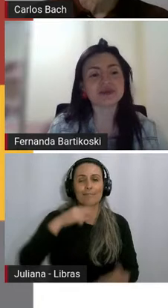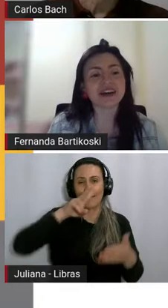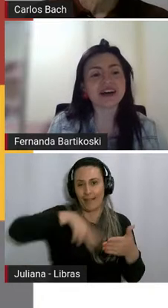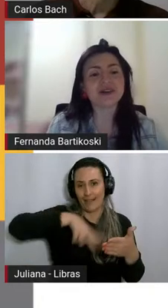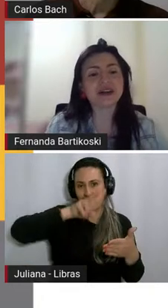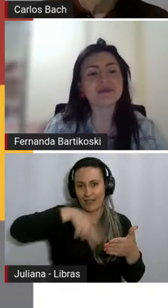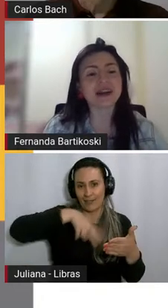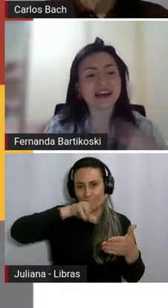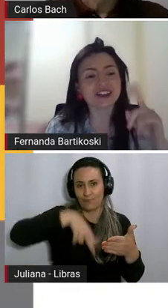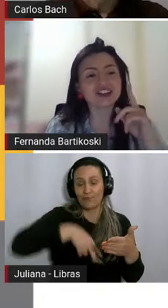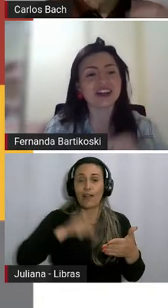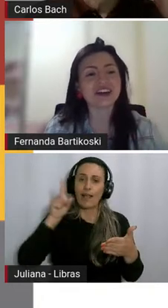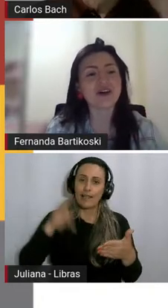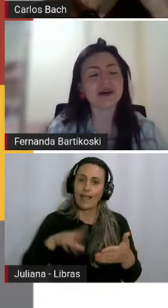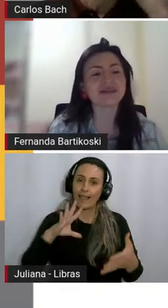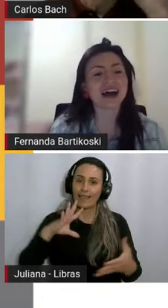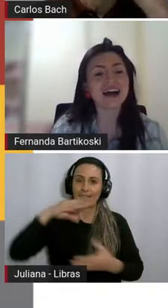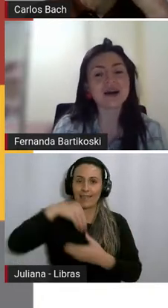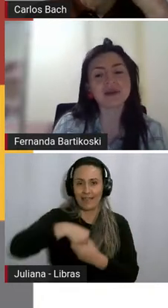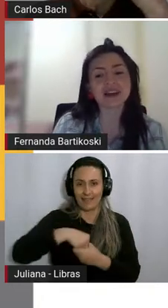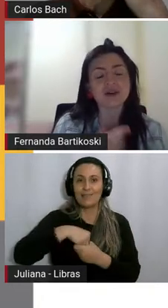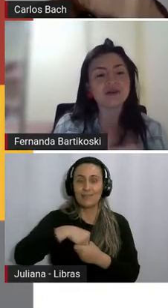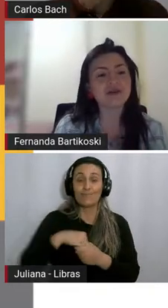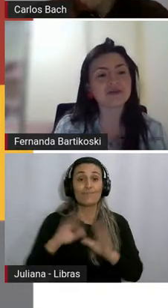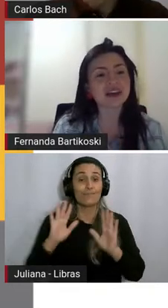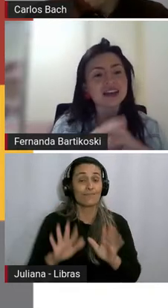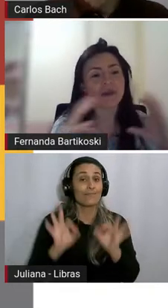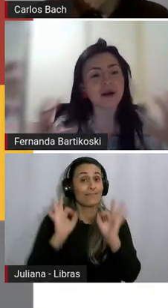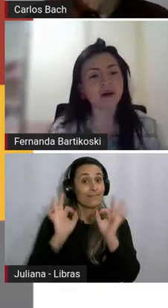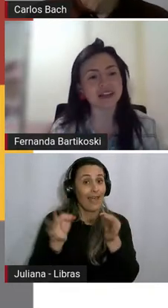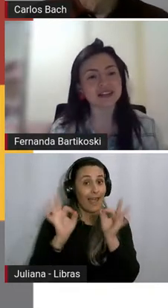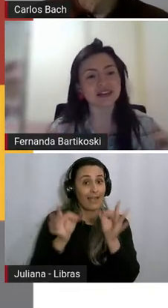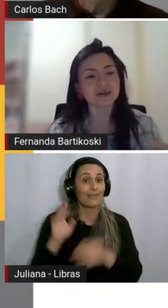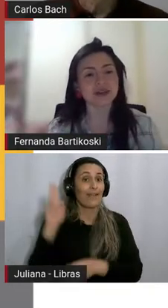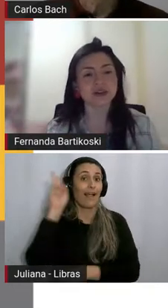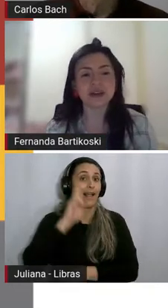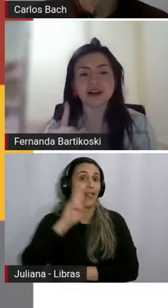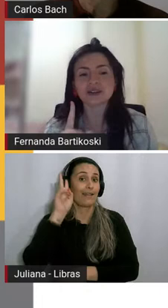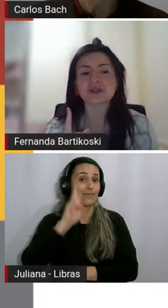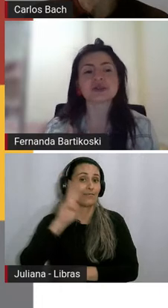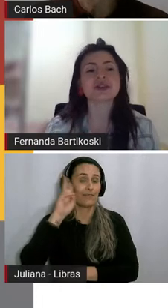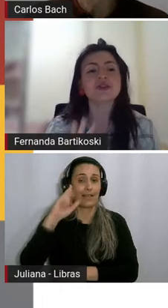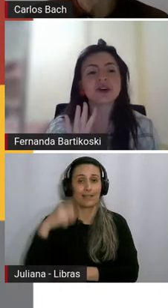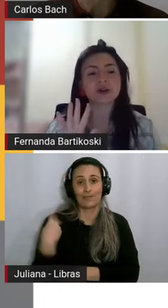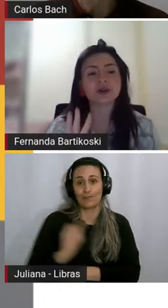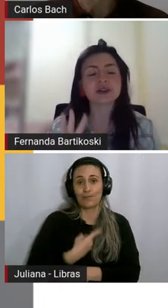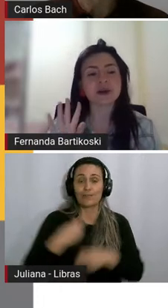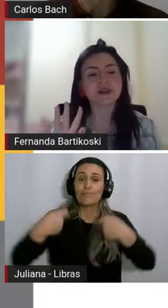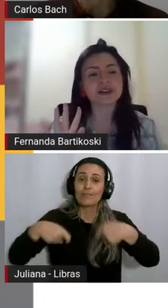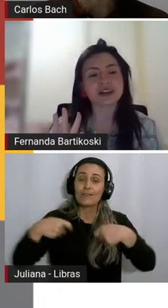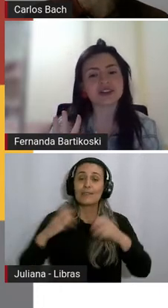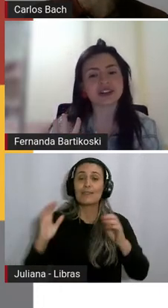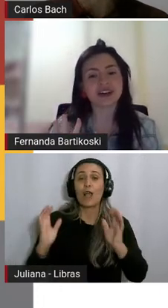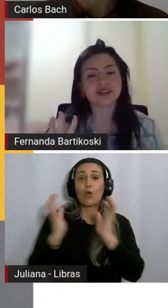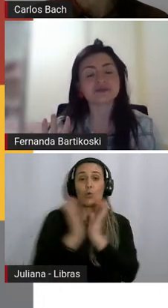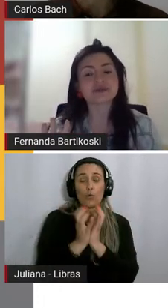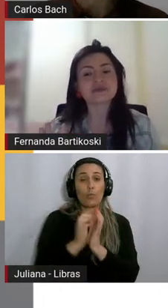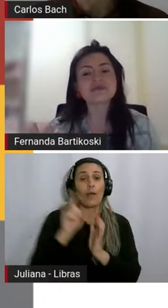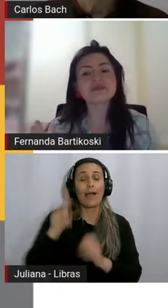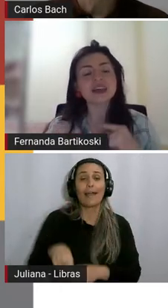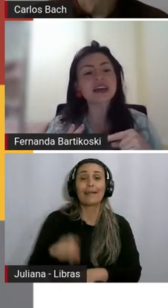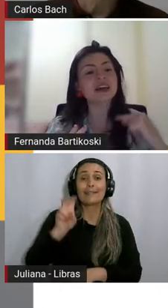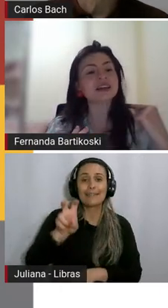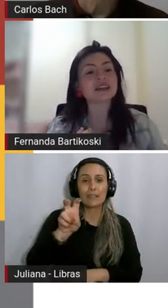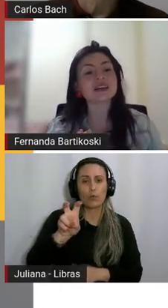gente... É um livro aí que a gente tem que comentar, porque é um... É uma coleção, se eu não me engano, são cinco volumes para gostar de ler,